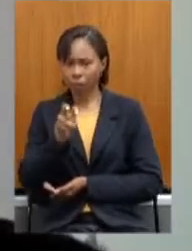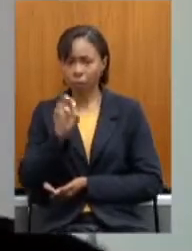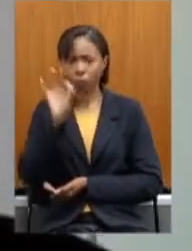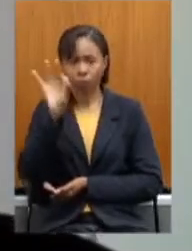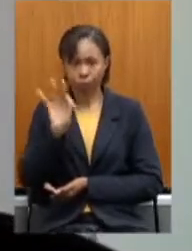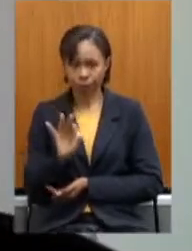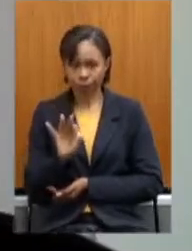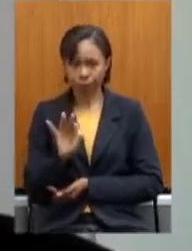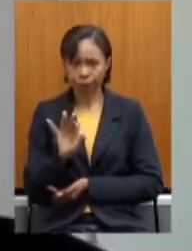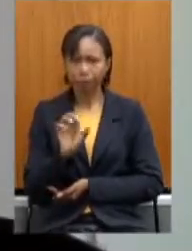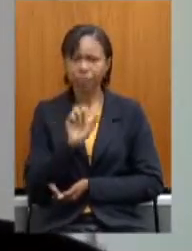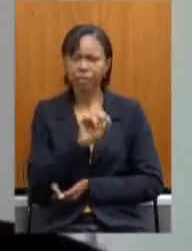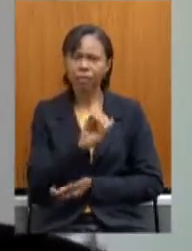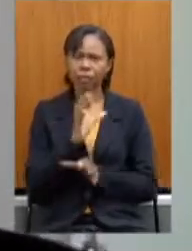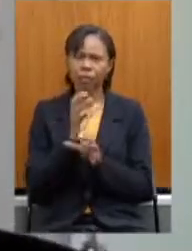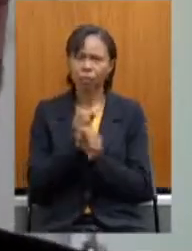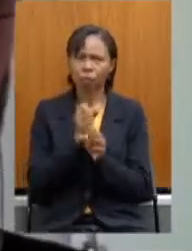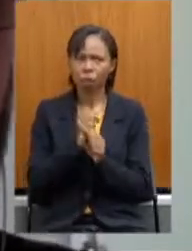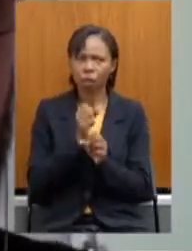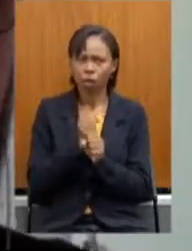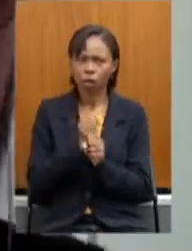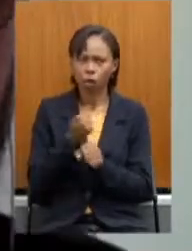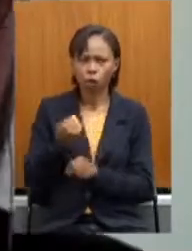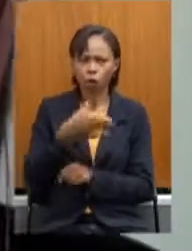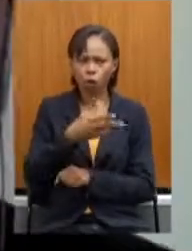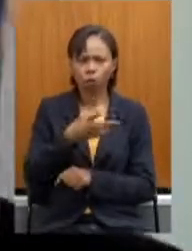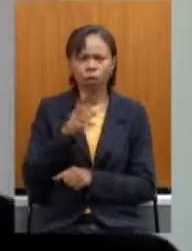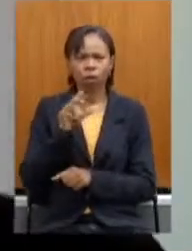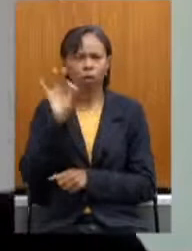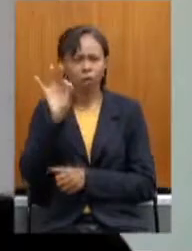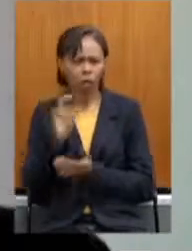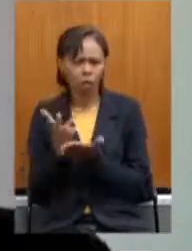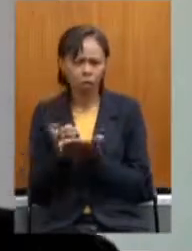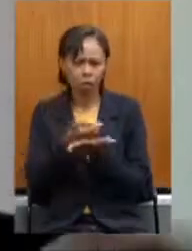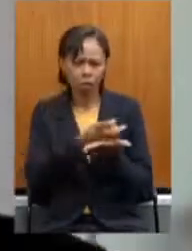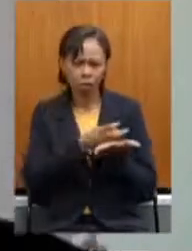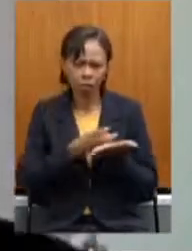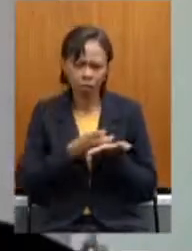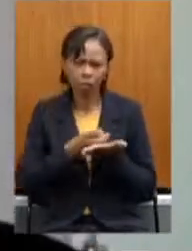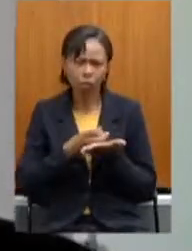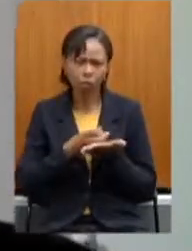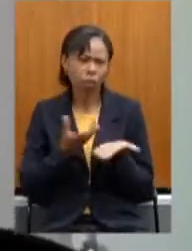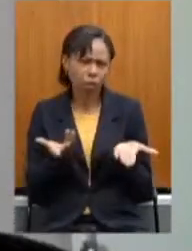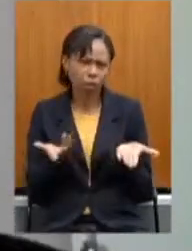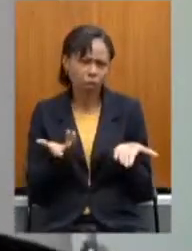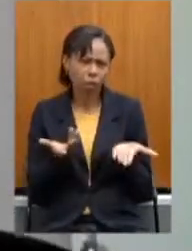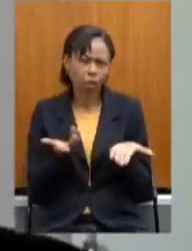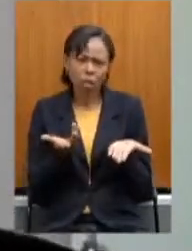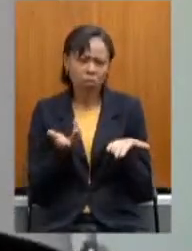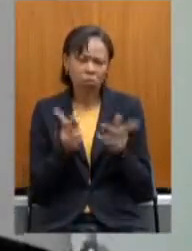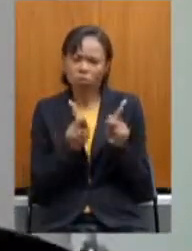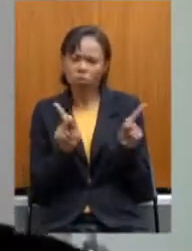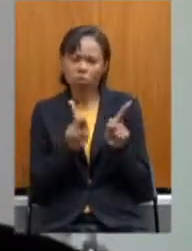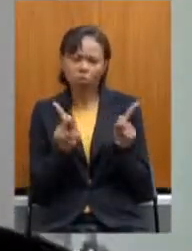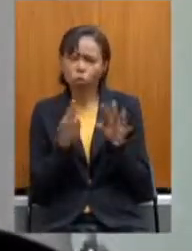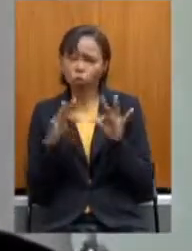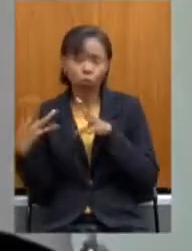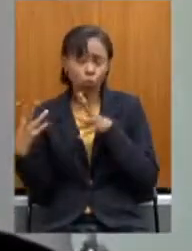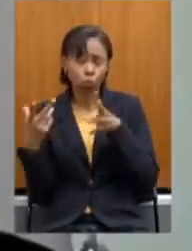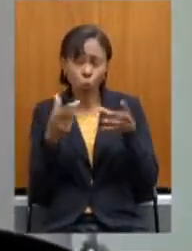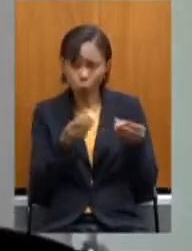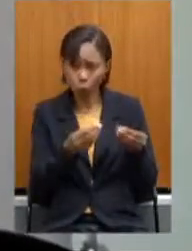Se nós somarmos as novas alíquotas, todas majoradas, ou seja, nenhum professor escapa da majoração,